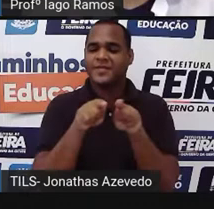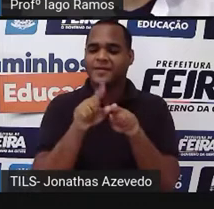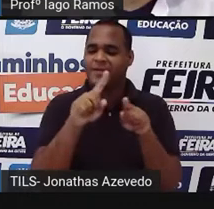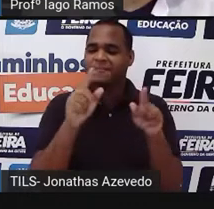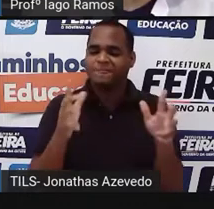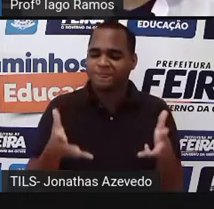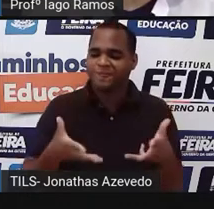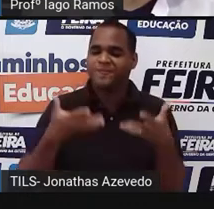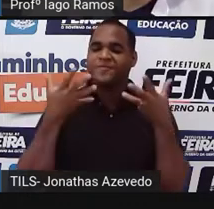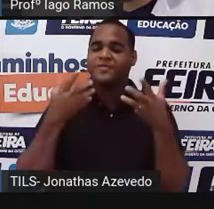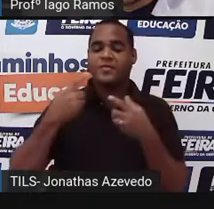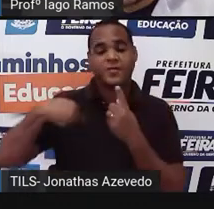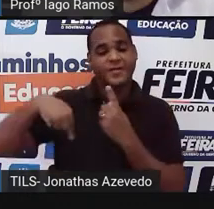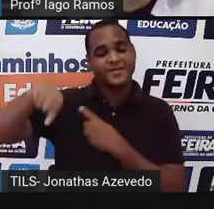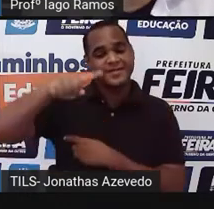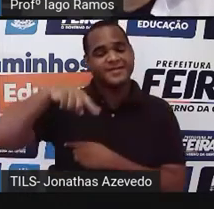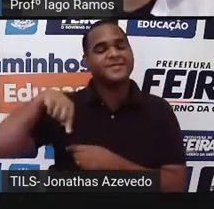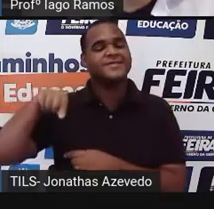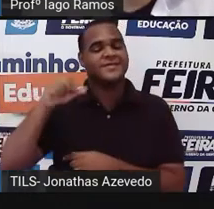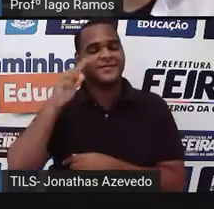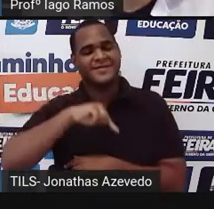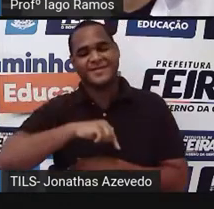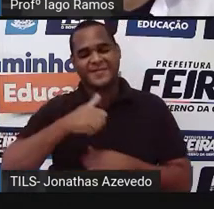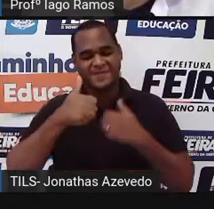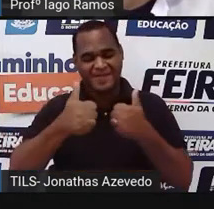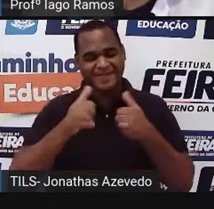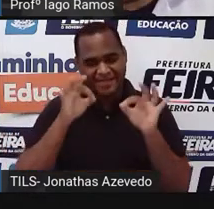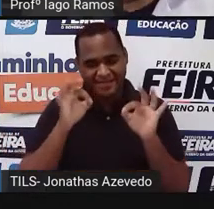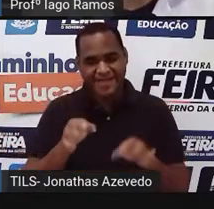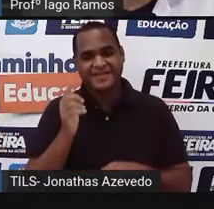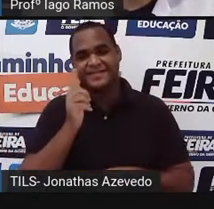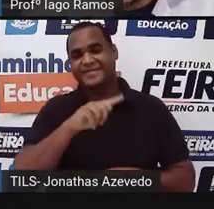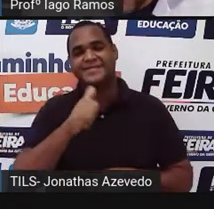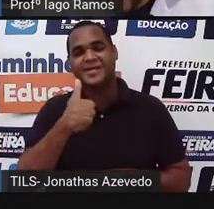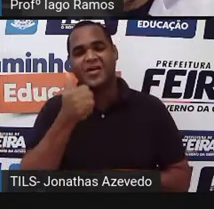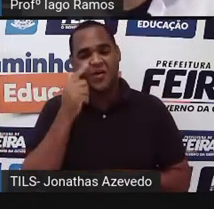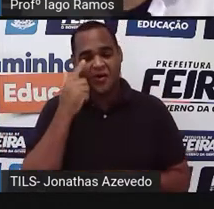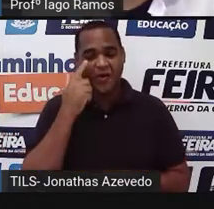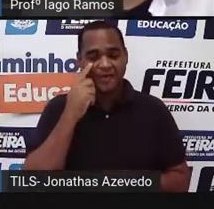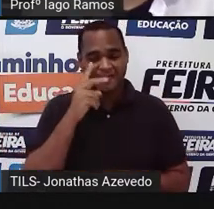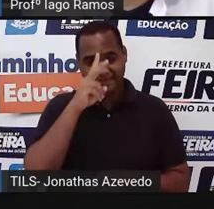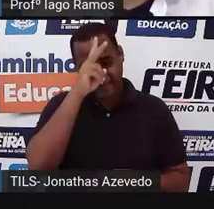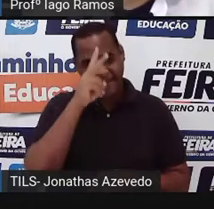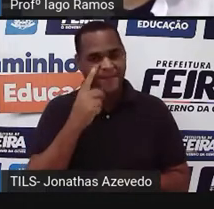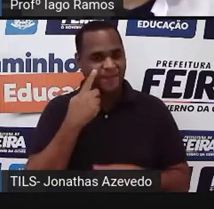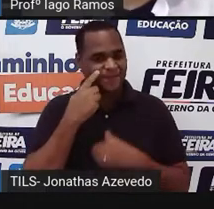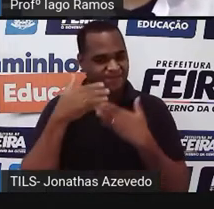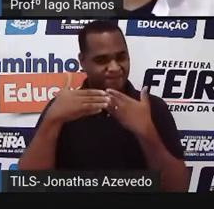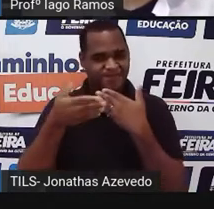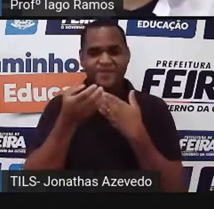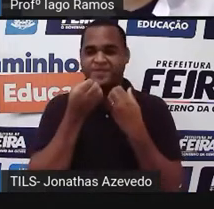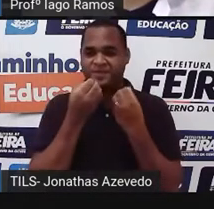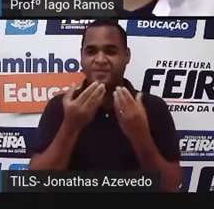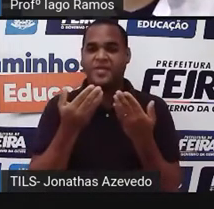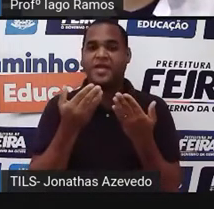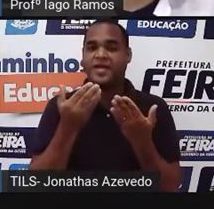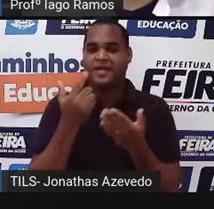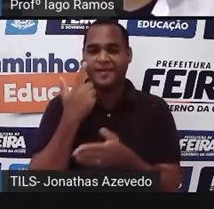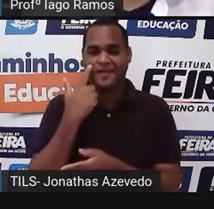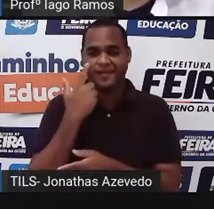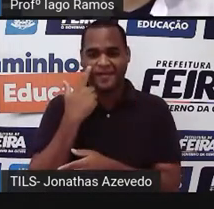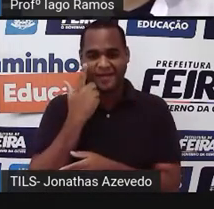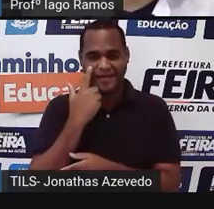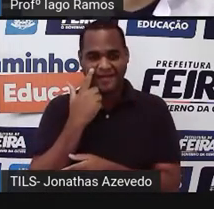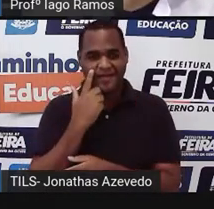a todos nós, certo? Olha só que história bacana, mas vamos lá, a história começa o seguinte,